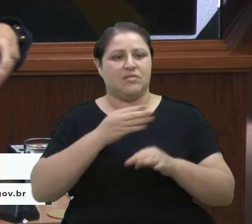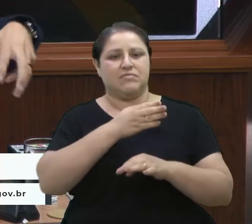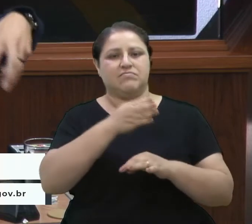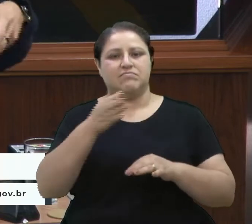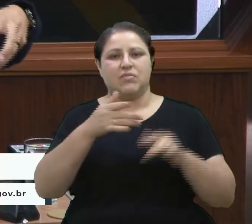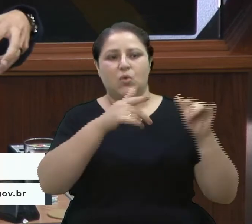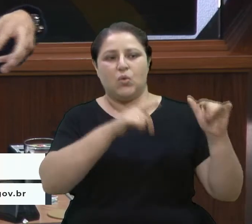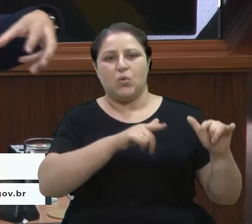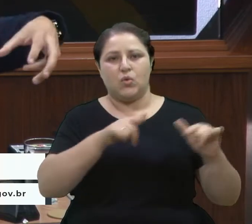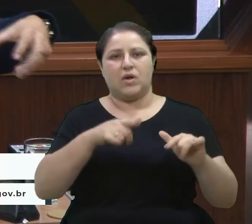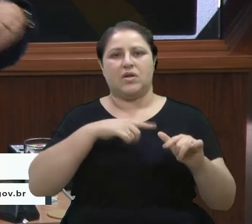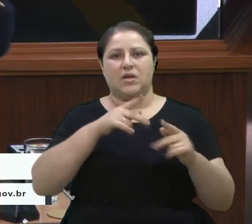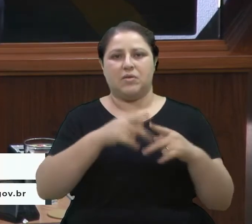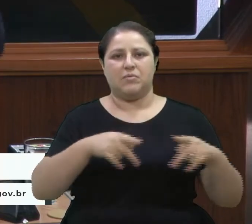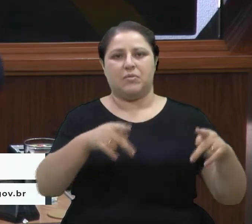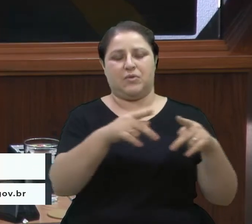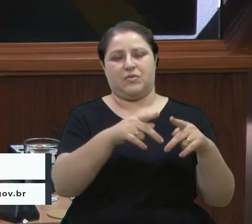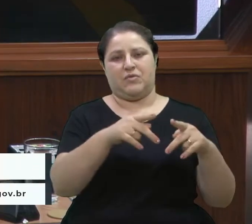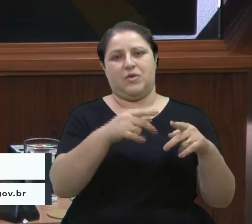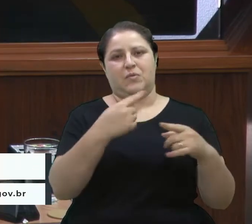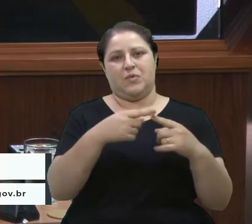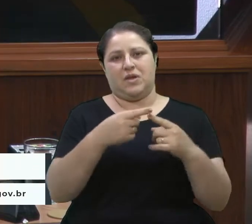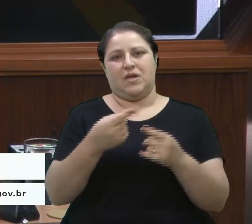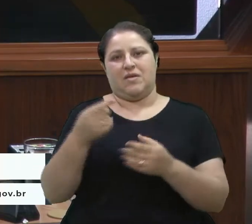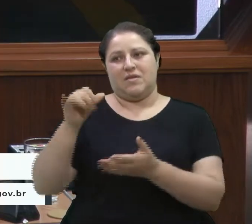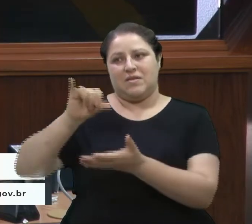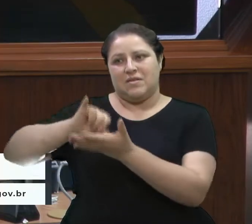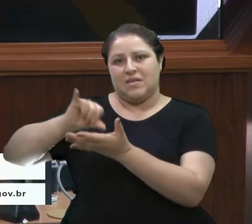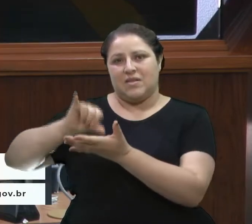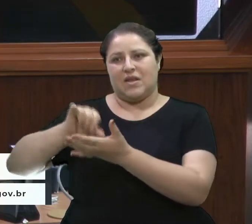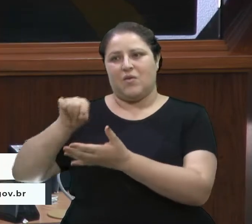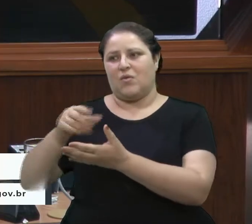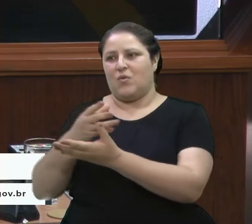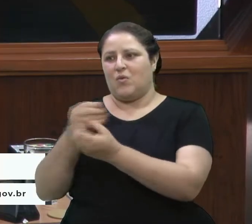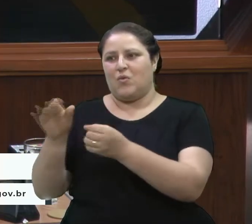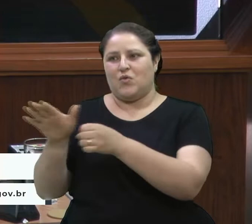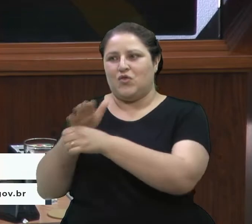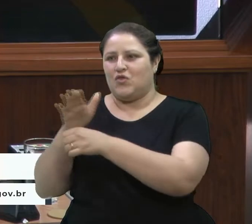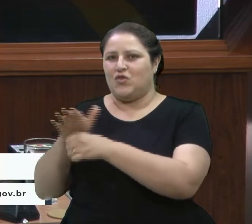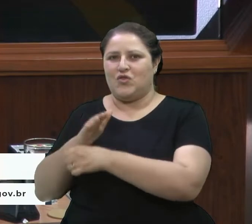população, que está o povo. Porque na UPA Central, estive ali, era um acúmulo de pessoas,